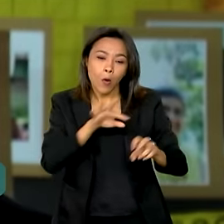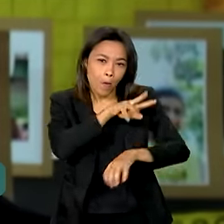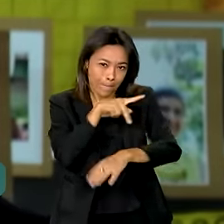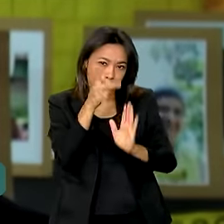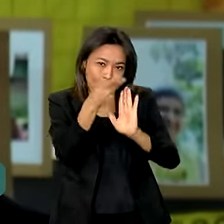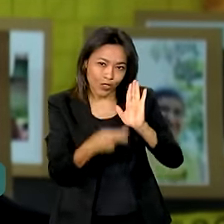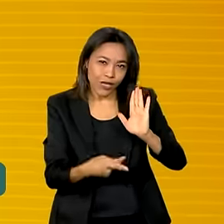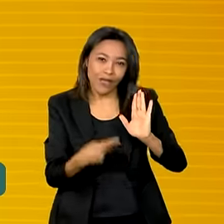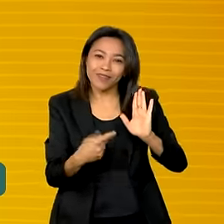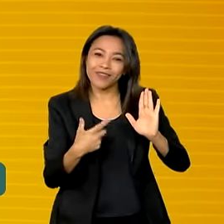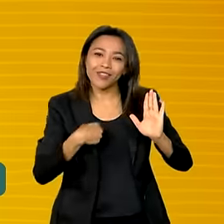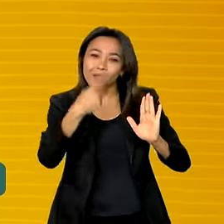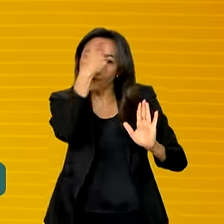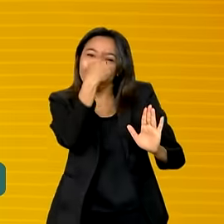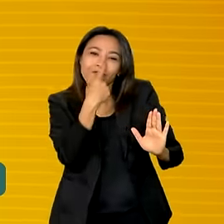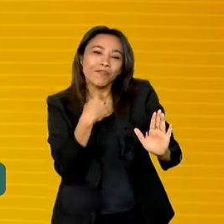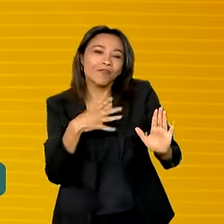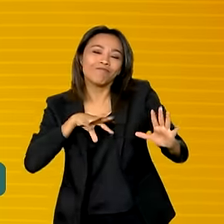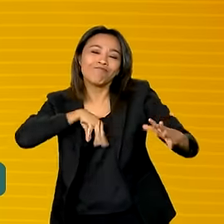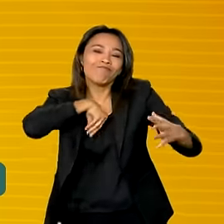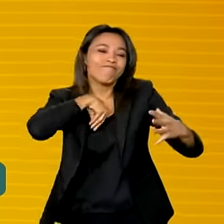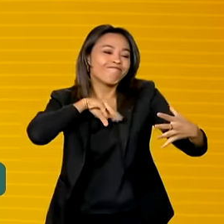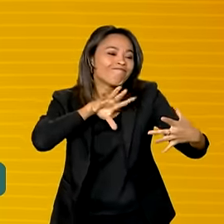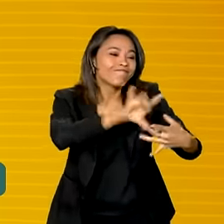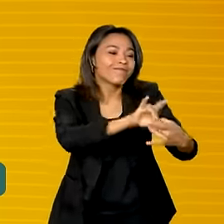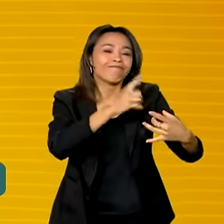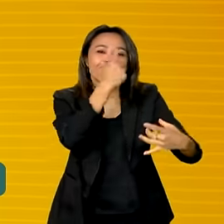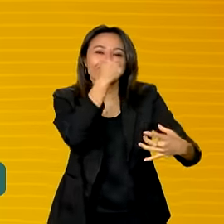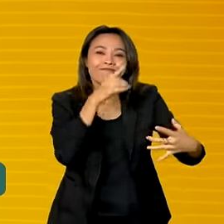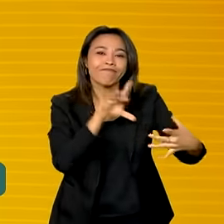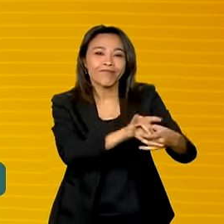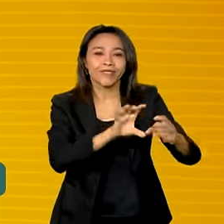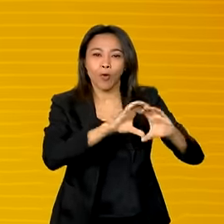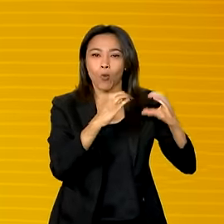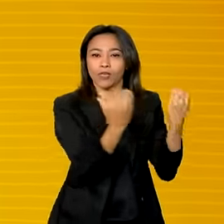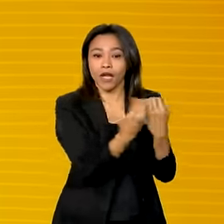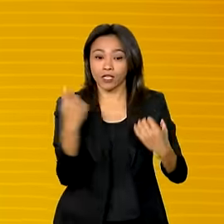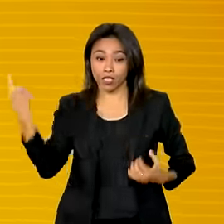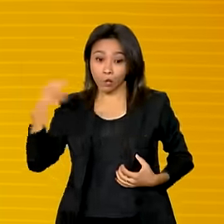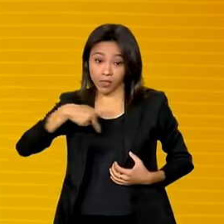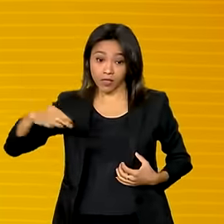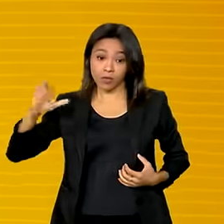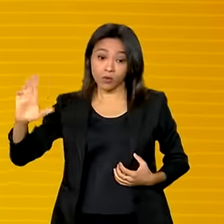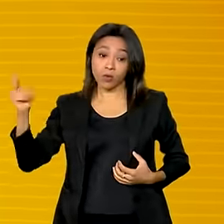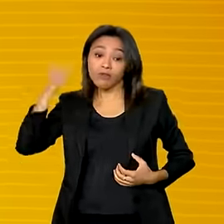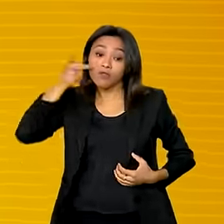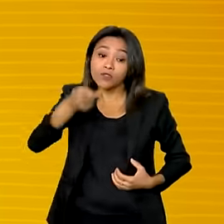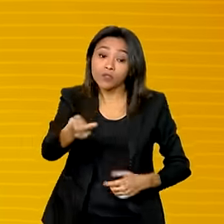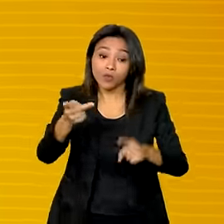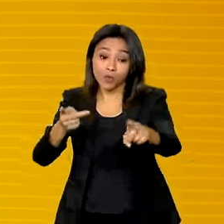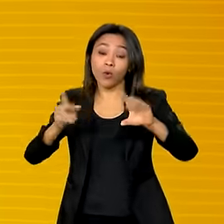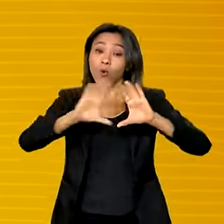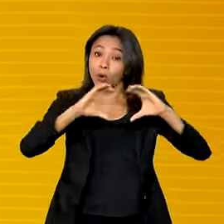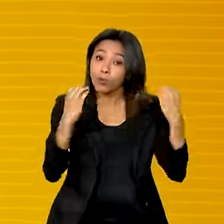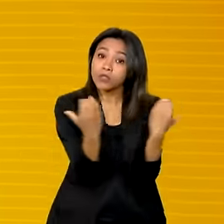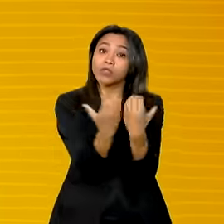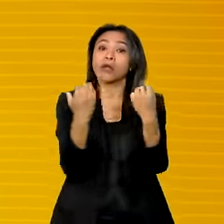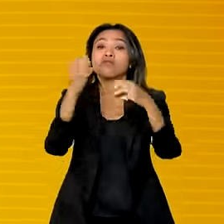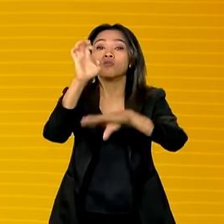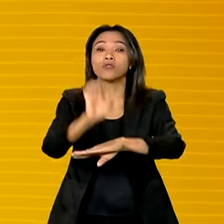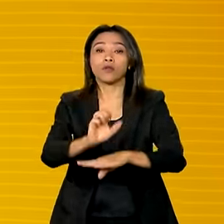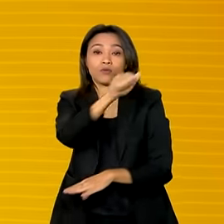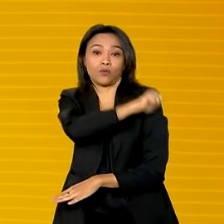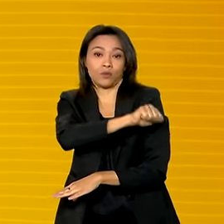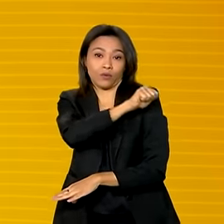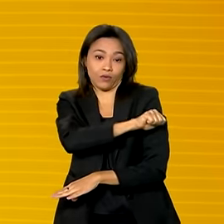a cara da minha comunidade. Em janeiro deste ano, o presidente Lula visitou o Quilombo de Marambaia, no Rio de Janeiro, e falou sobre a importância